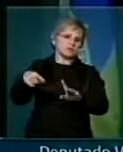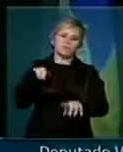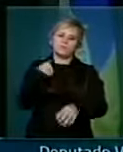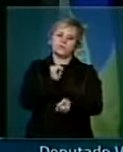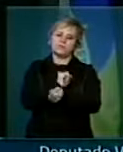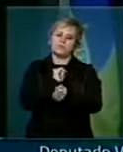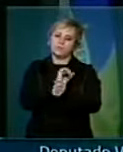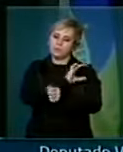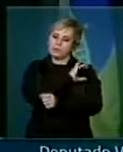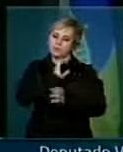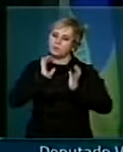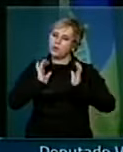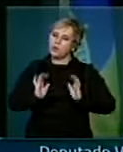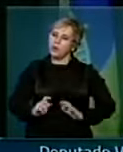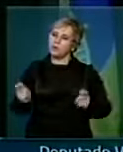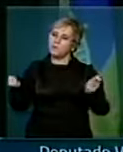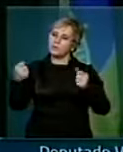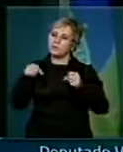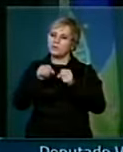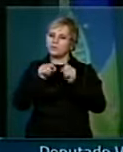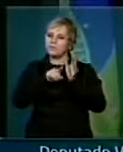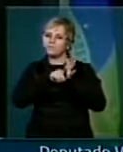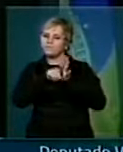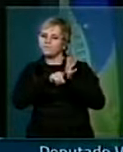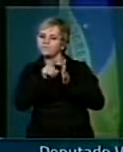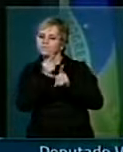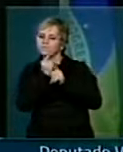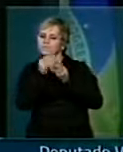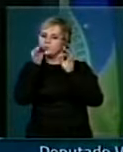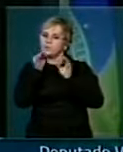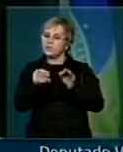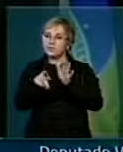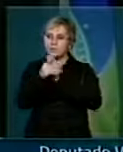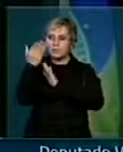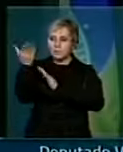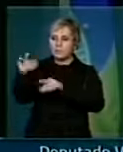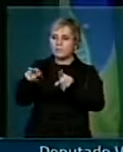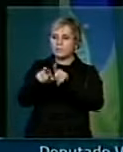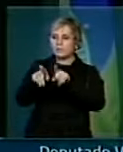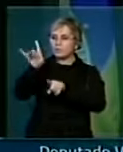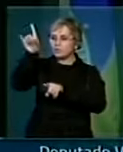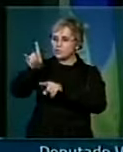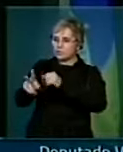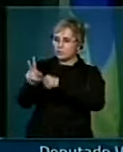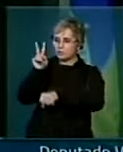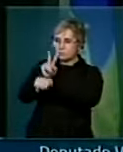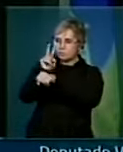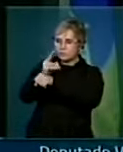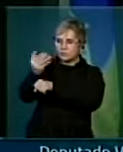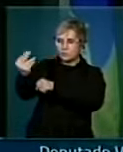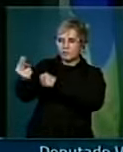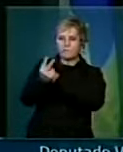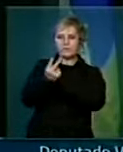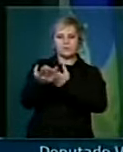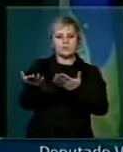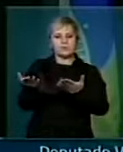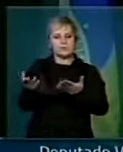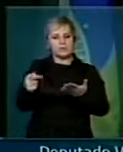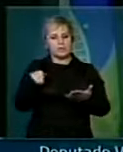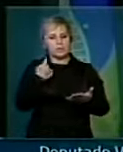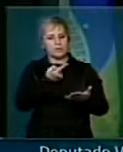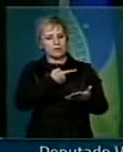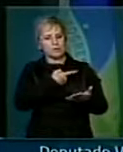de ética desta casa faça a devida apuração, dando a ele, inclusive, o direito de defesa. Mas nós não podemos estimular